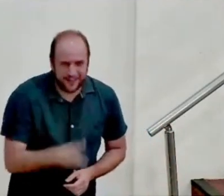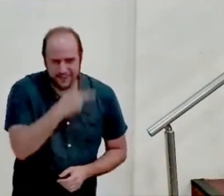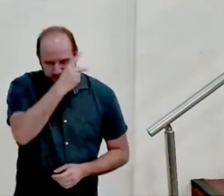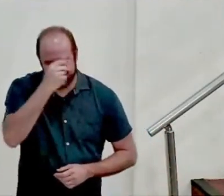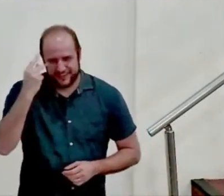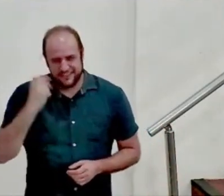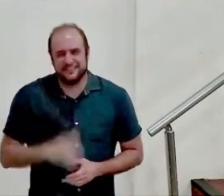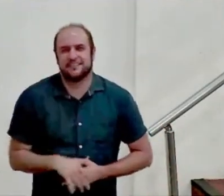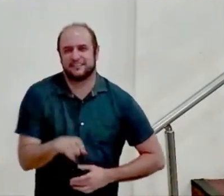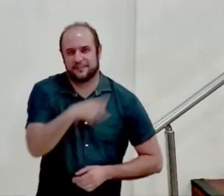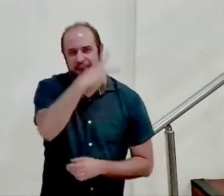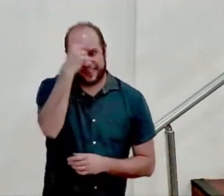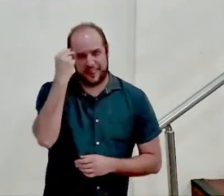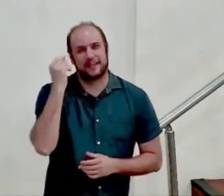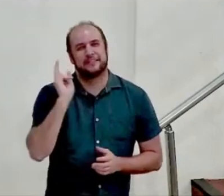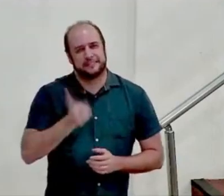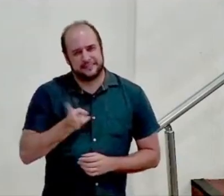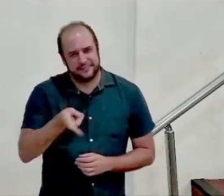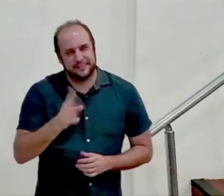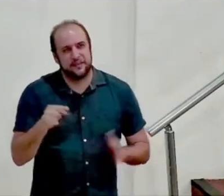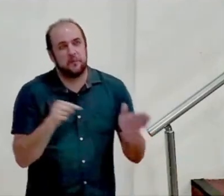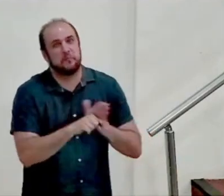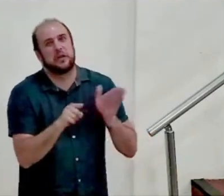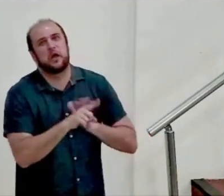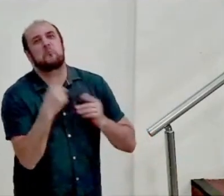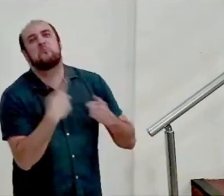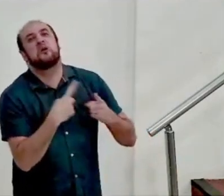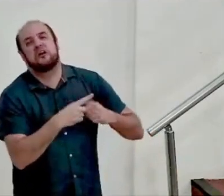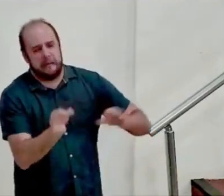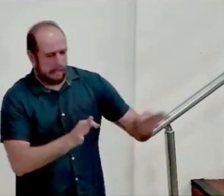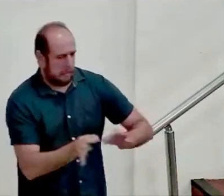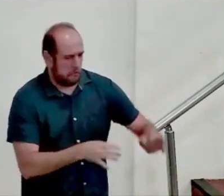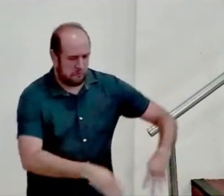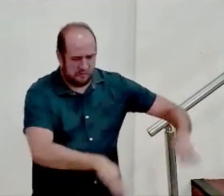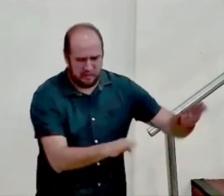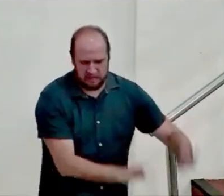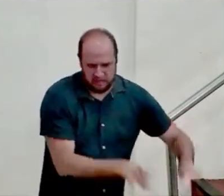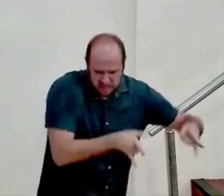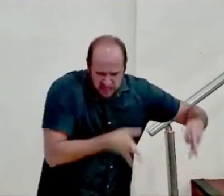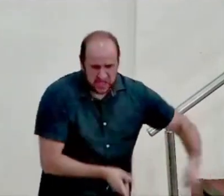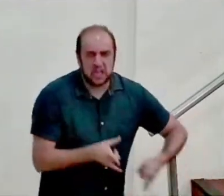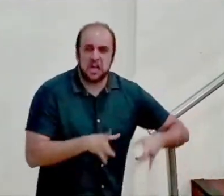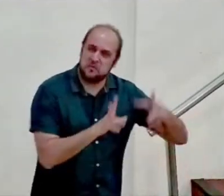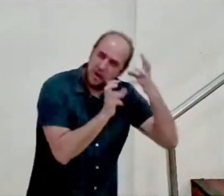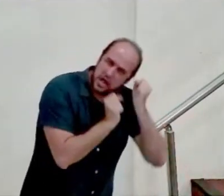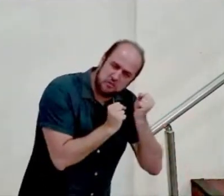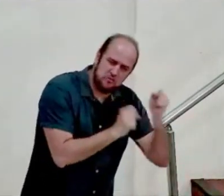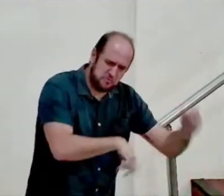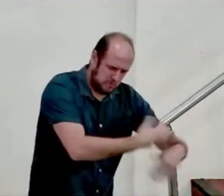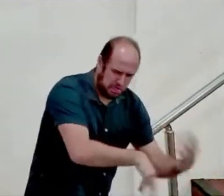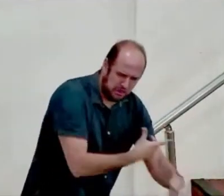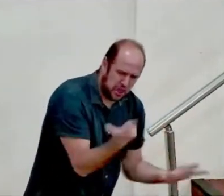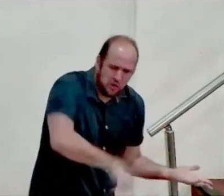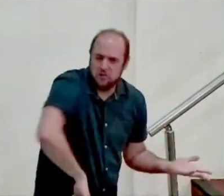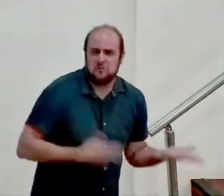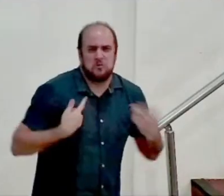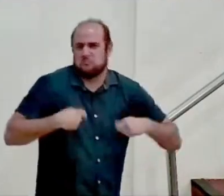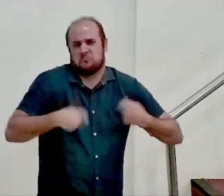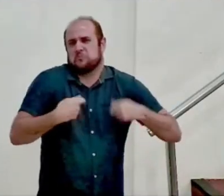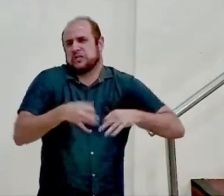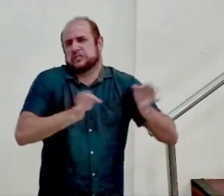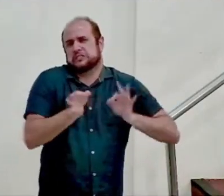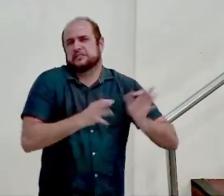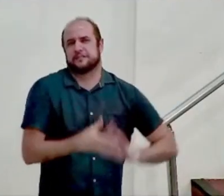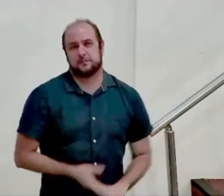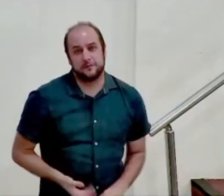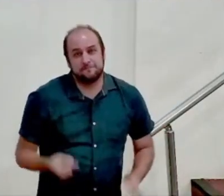Soraya vai lembrar quem fazia essa pergunta. Por que eu tenho que arrumar a minha cama se eu vou dormir à noite de novo? Não precisa arrumar, vai bagunçar de novo. E